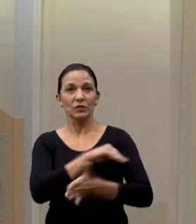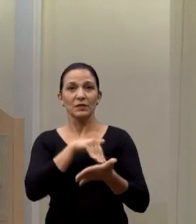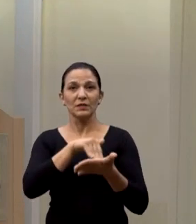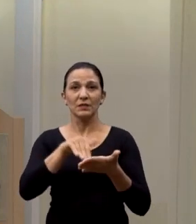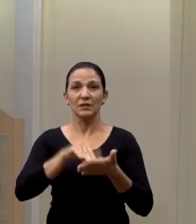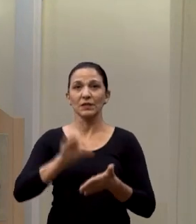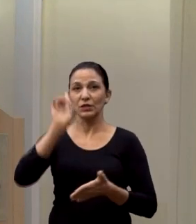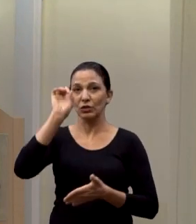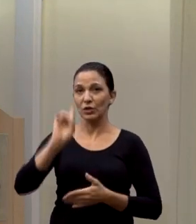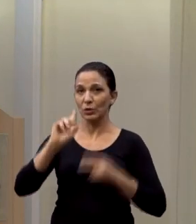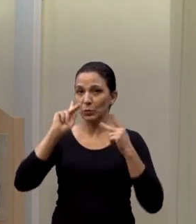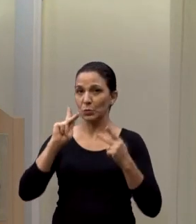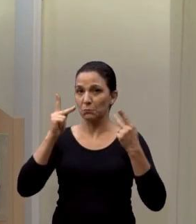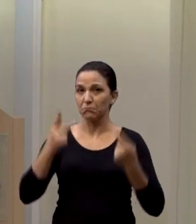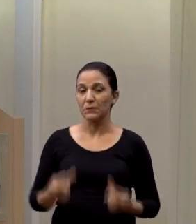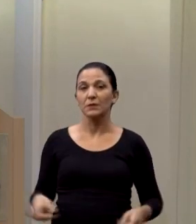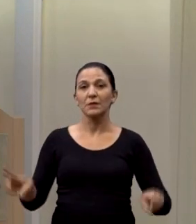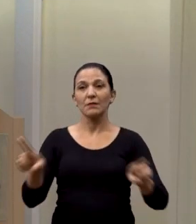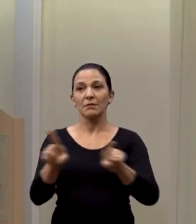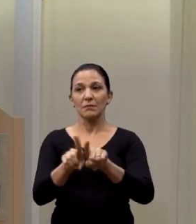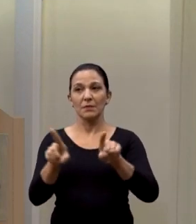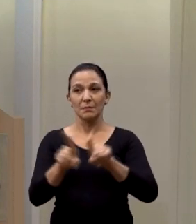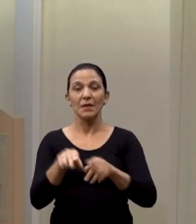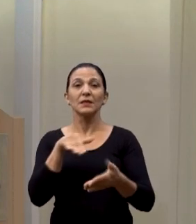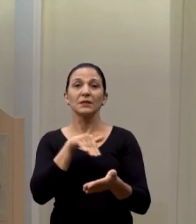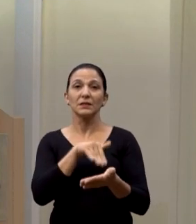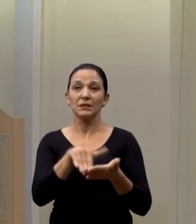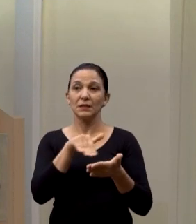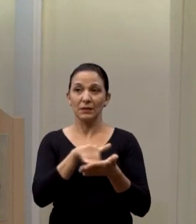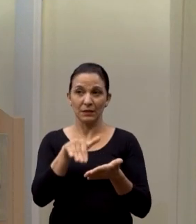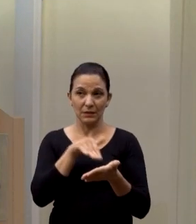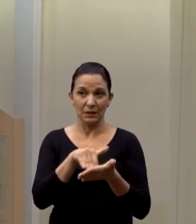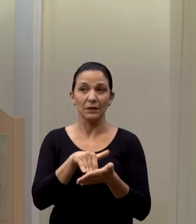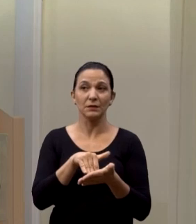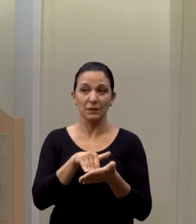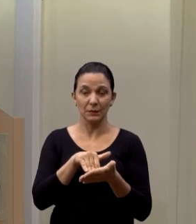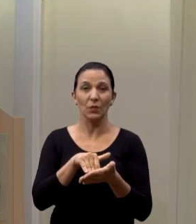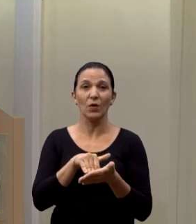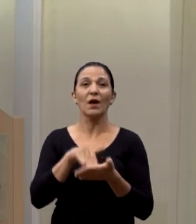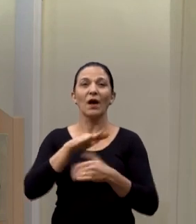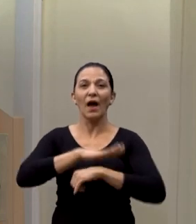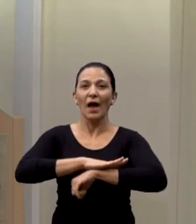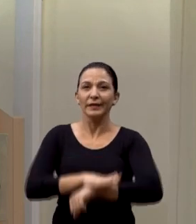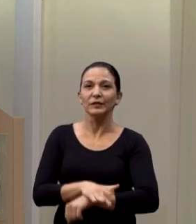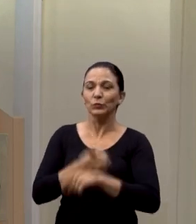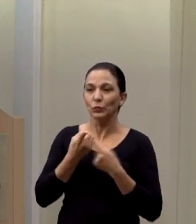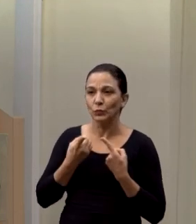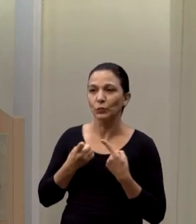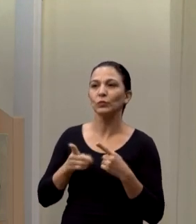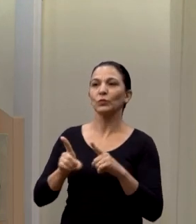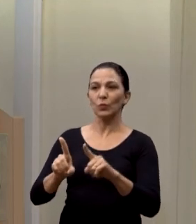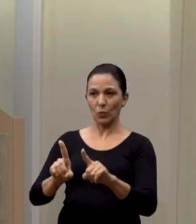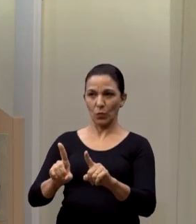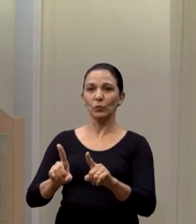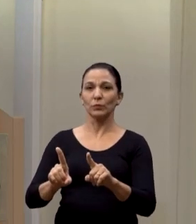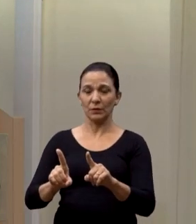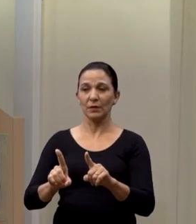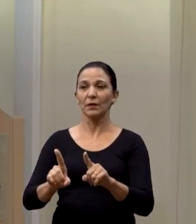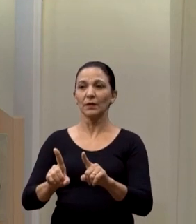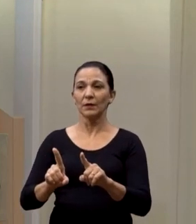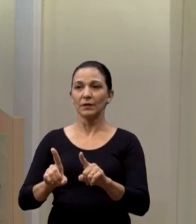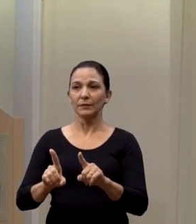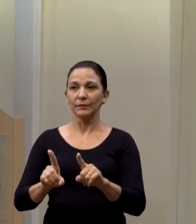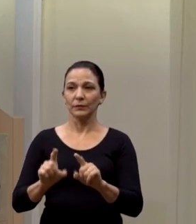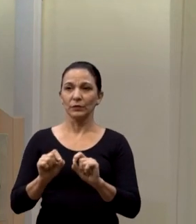de Direitos Humanos e também da Secretaria de Combatir ao Racismo, lá com a Alessandra, a